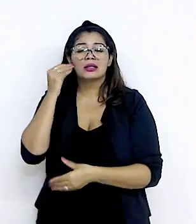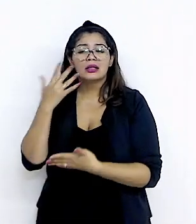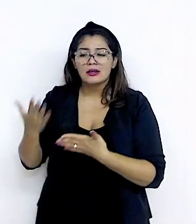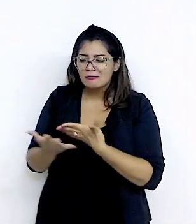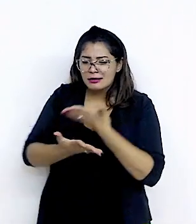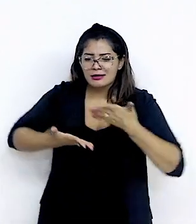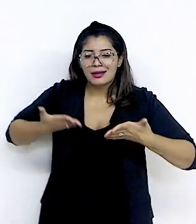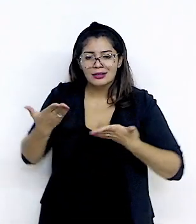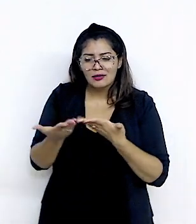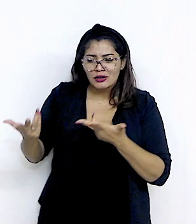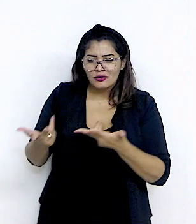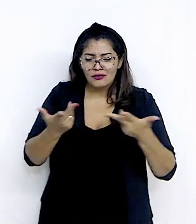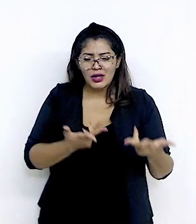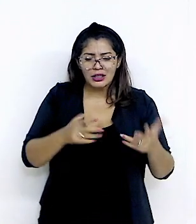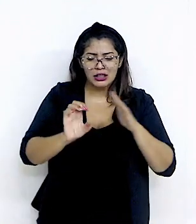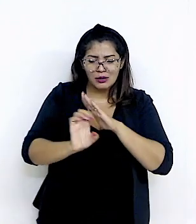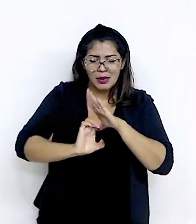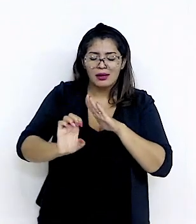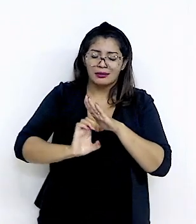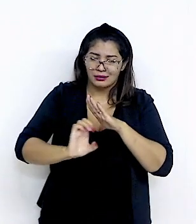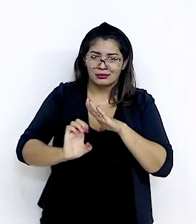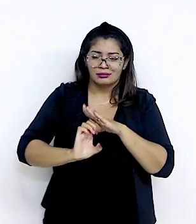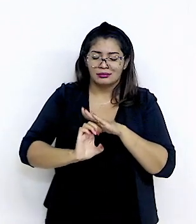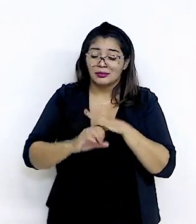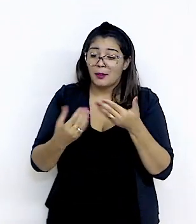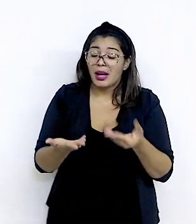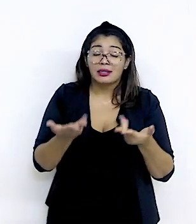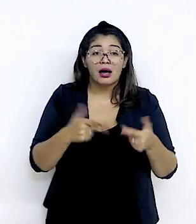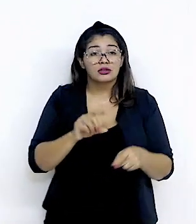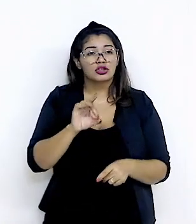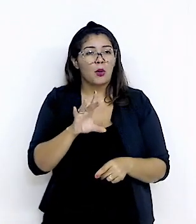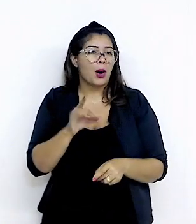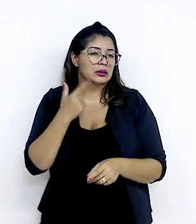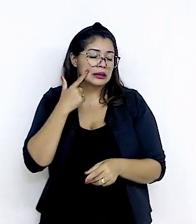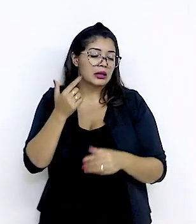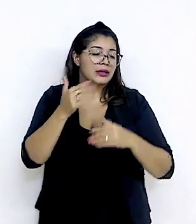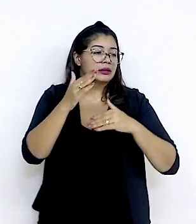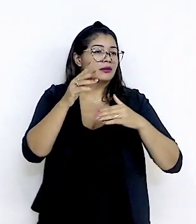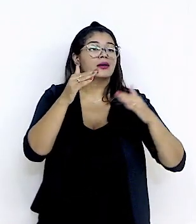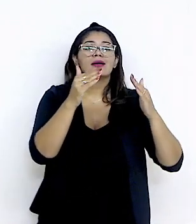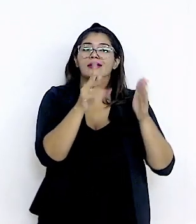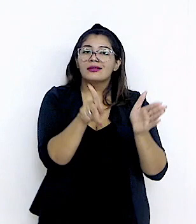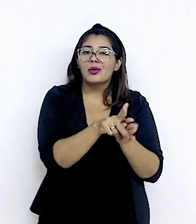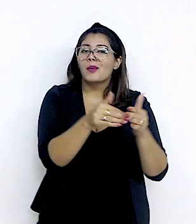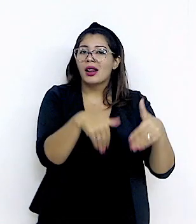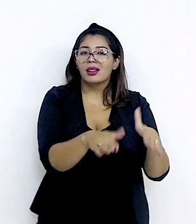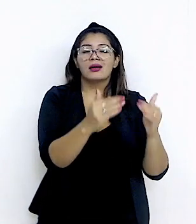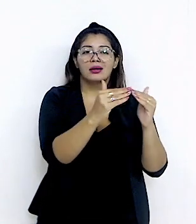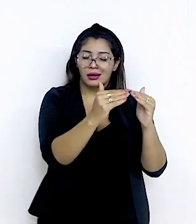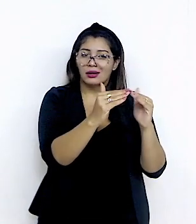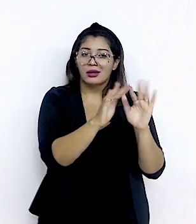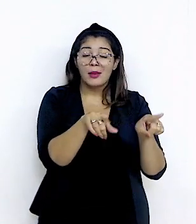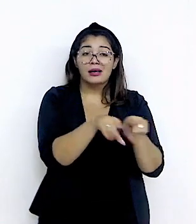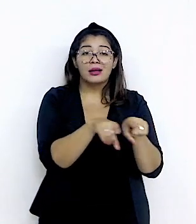incentiva a vinda de empresas estrangeiras Para cá Não só para que se estabeleçam aqui Como entrepostos Como